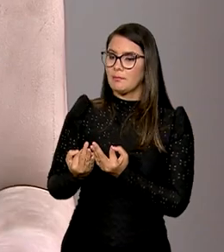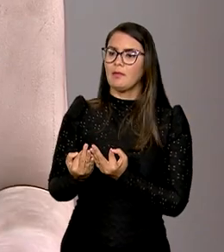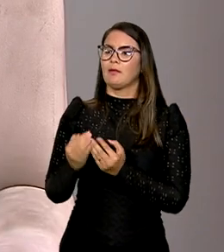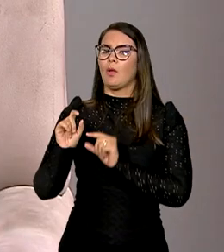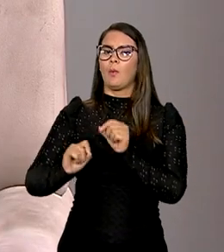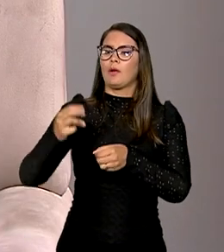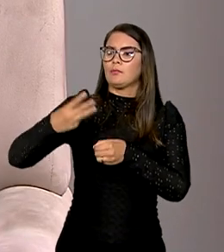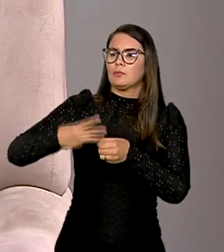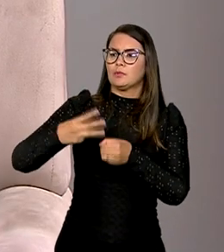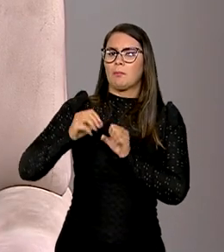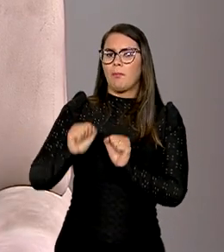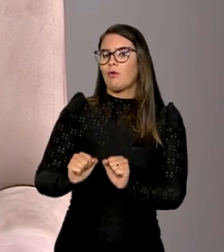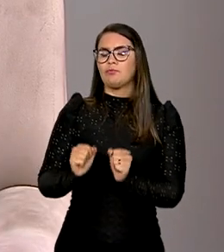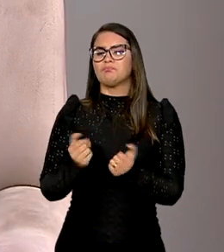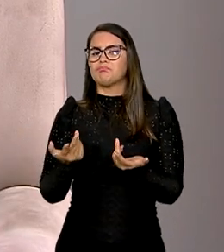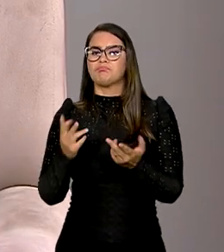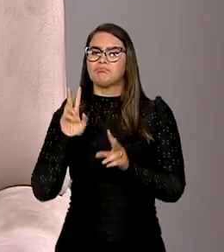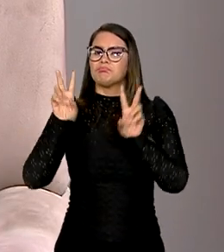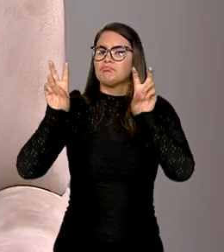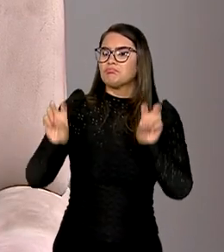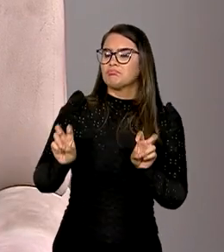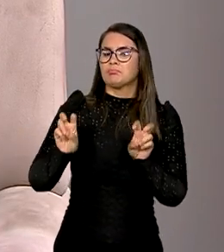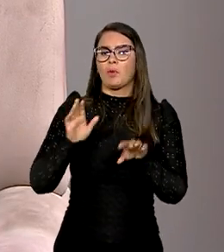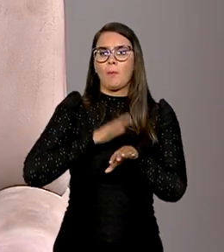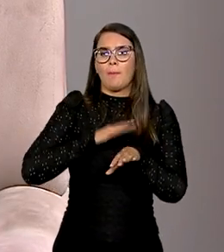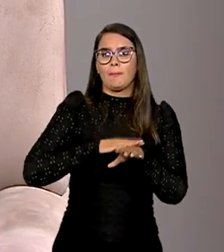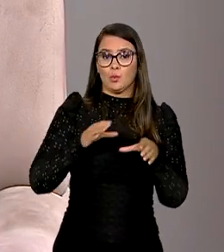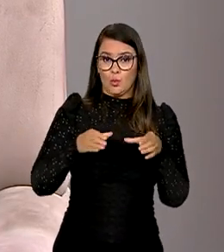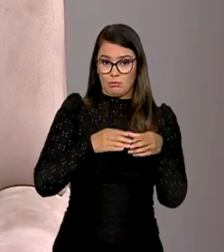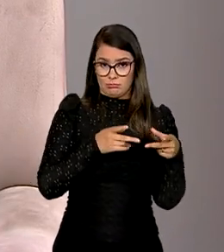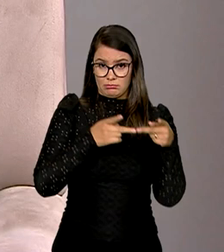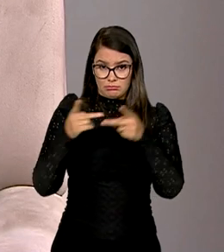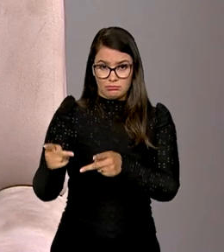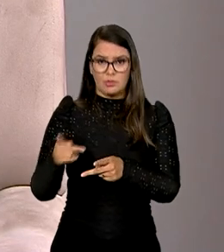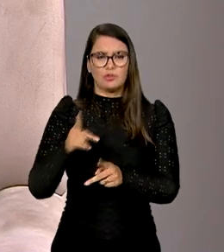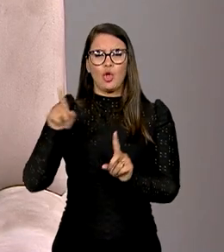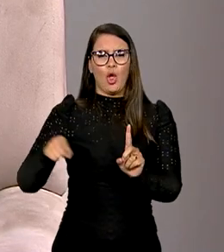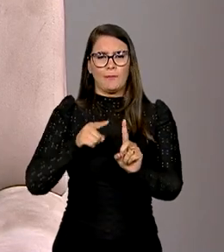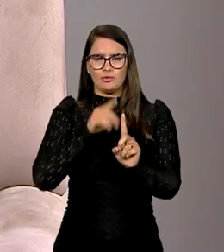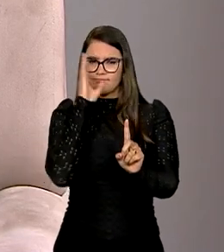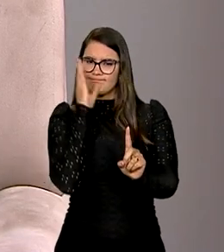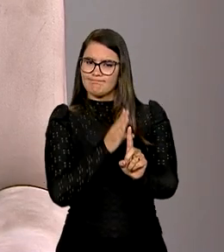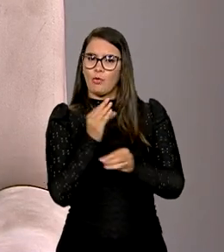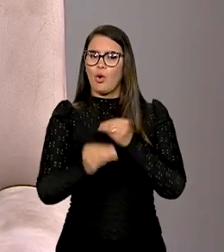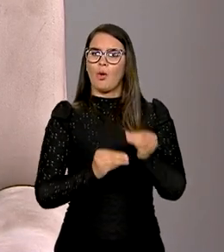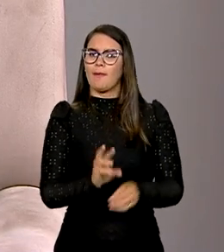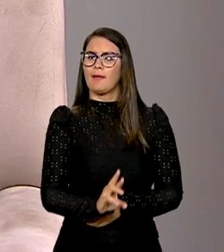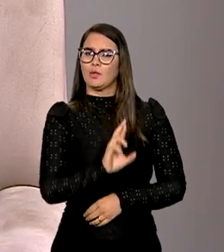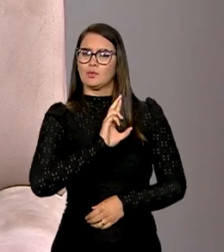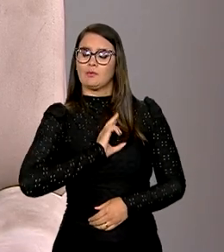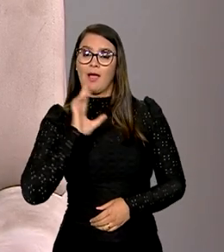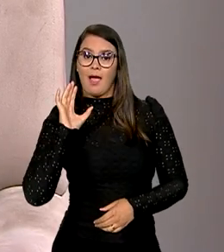que um município pode tratar durante a realização da caravana de uma forma mais objetiva e com resultado mais